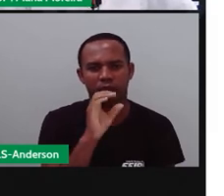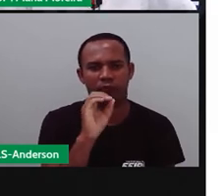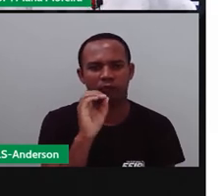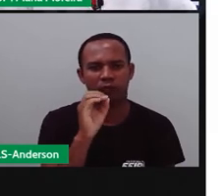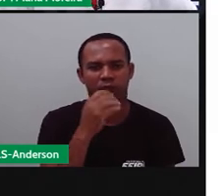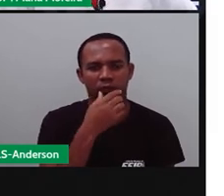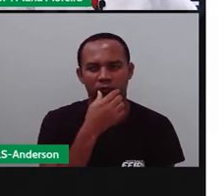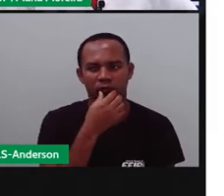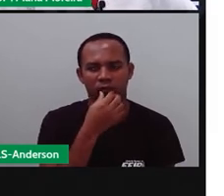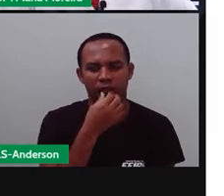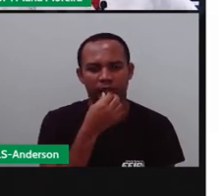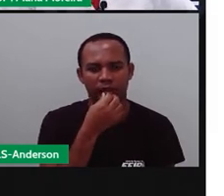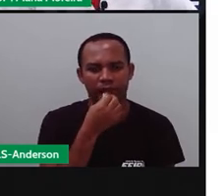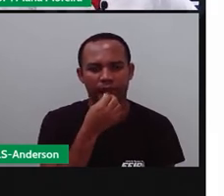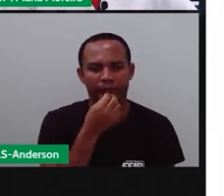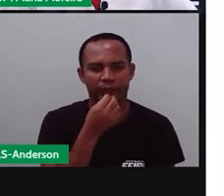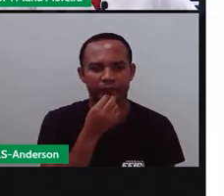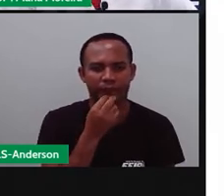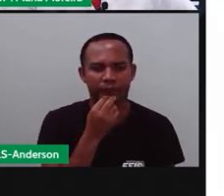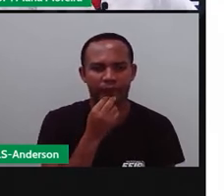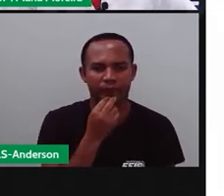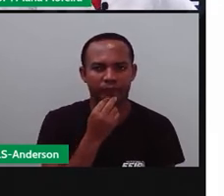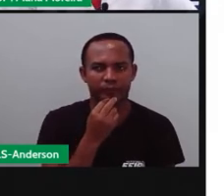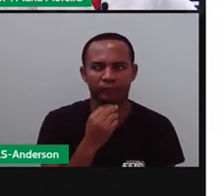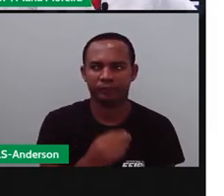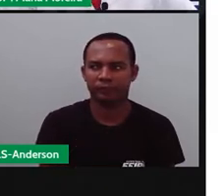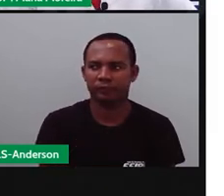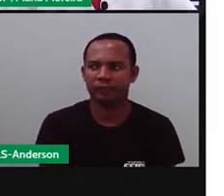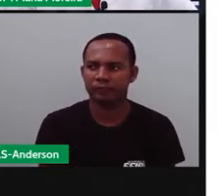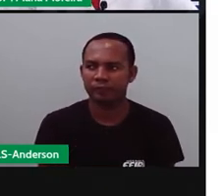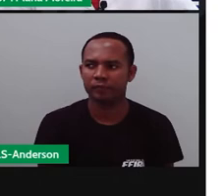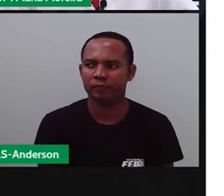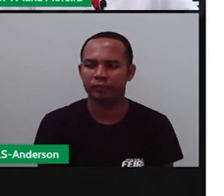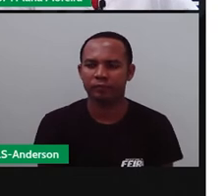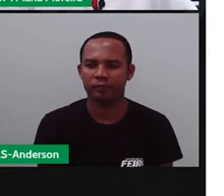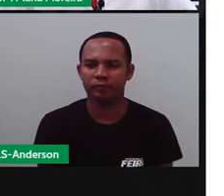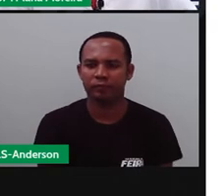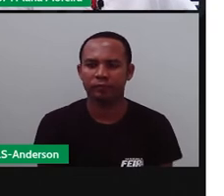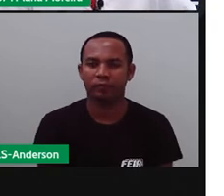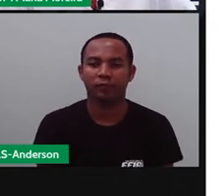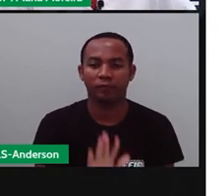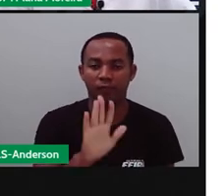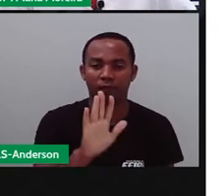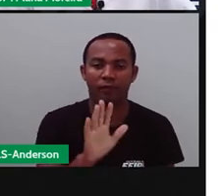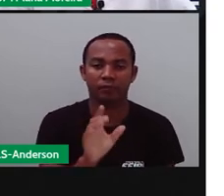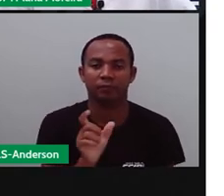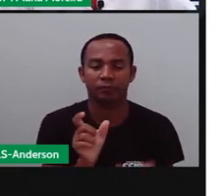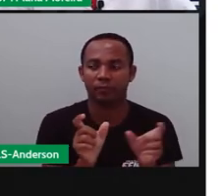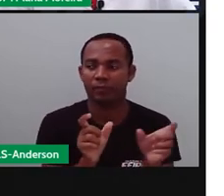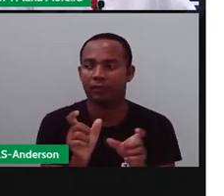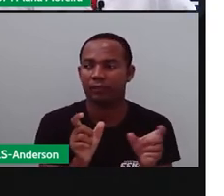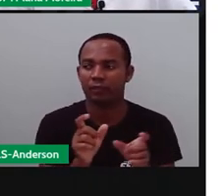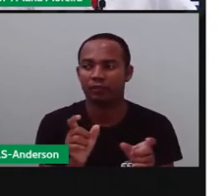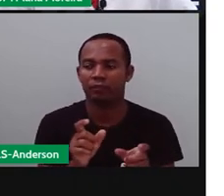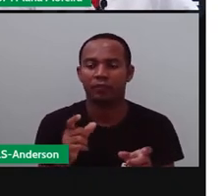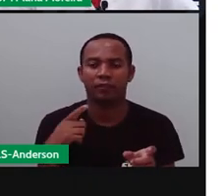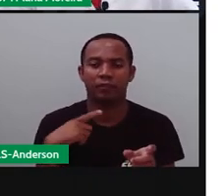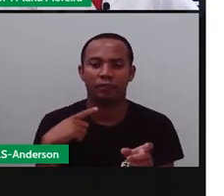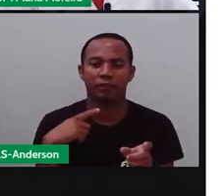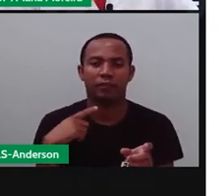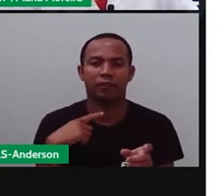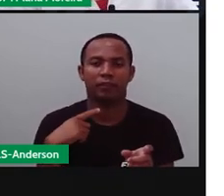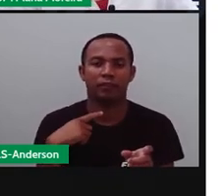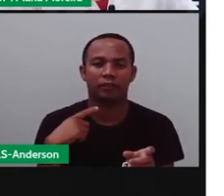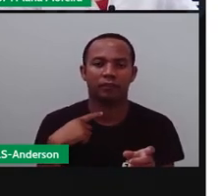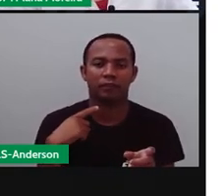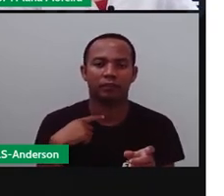Escrevo com O. Olha. Mas palavras como caju. Eu